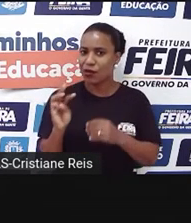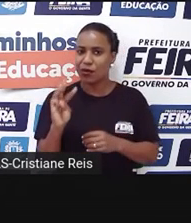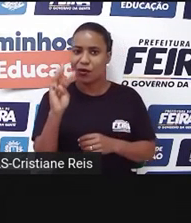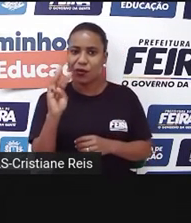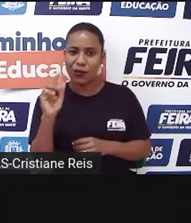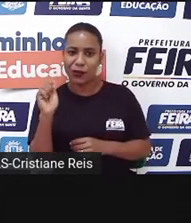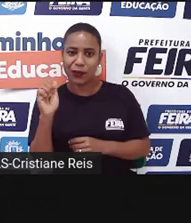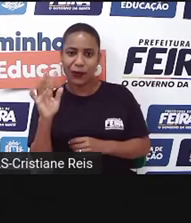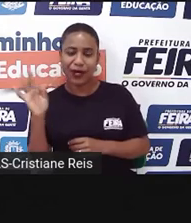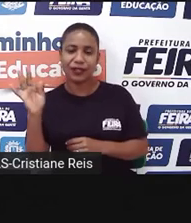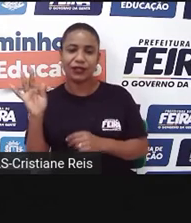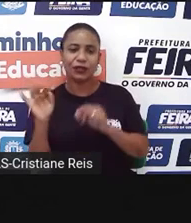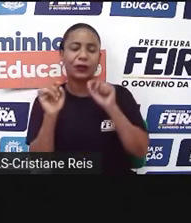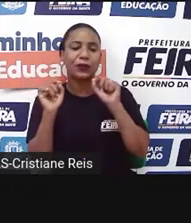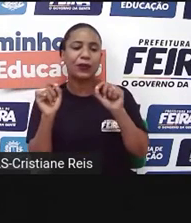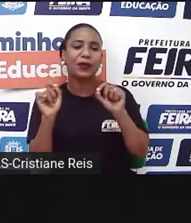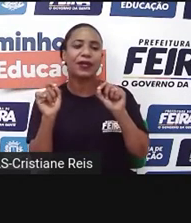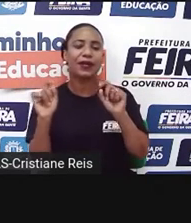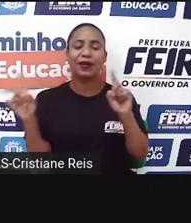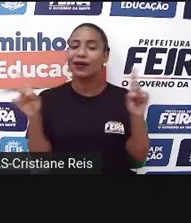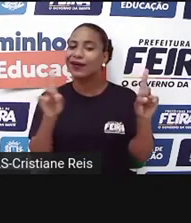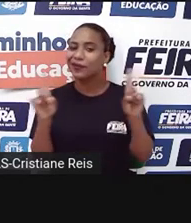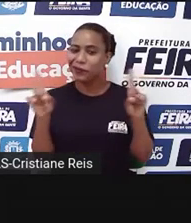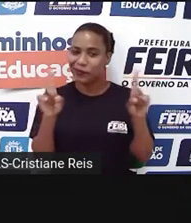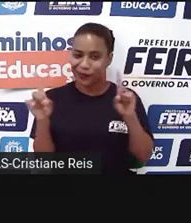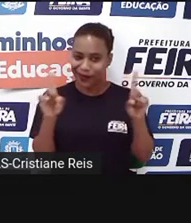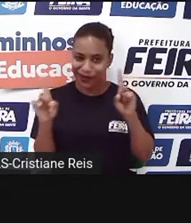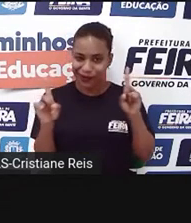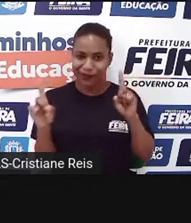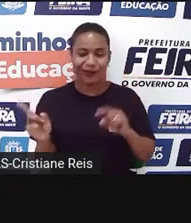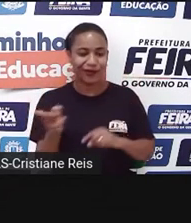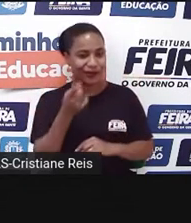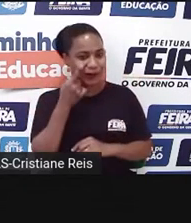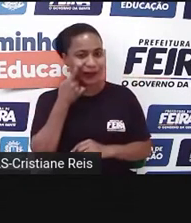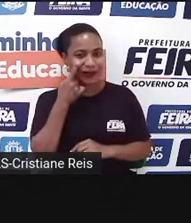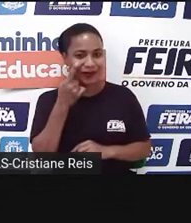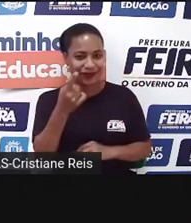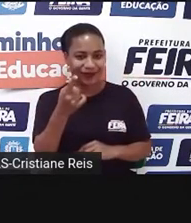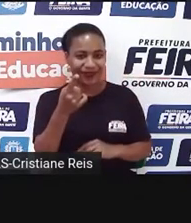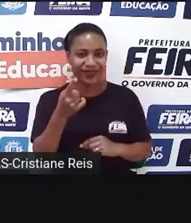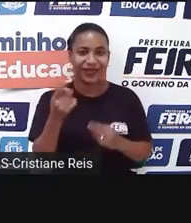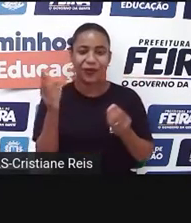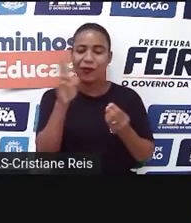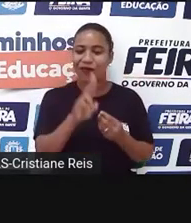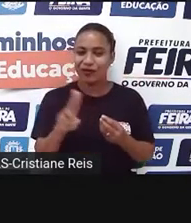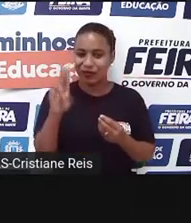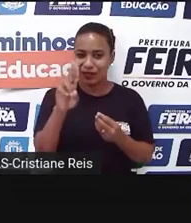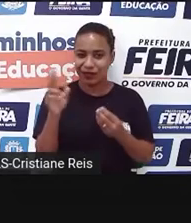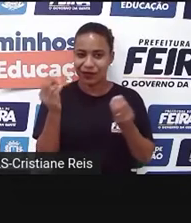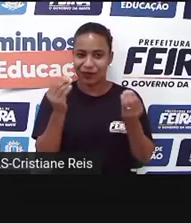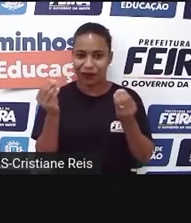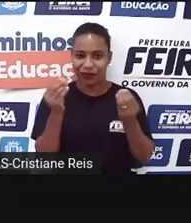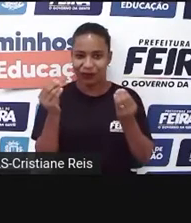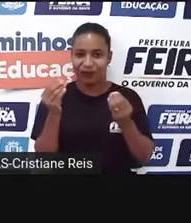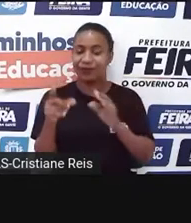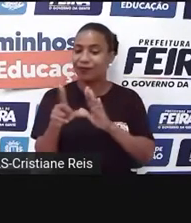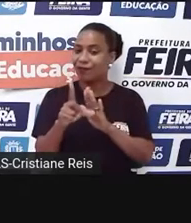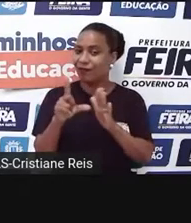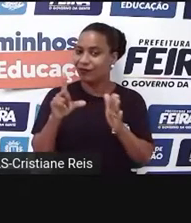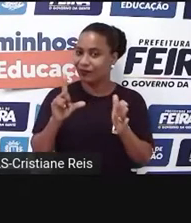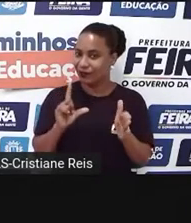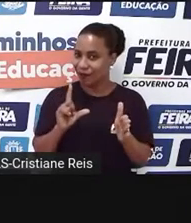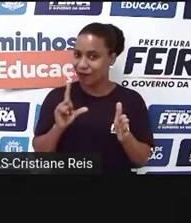qual. Let's go. Vamos ver em quais situações a gente vai utilizá-las. Mas antes,